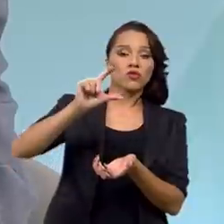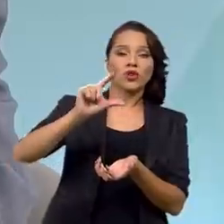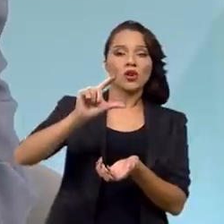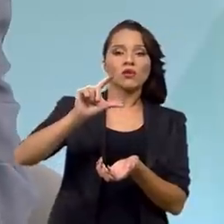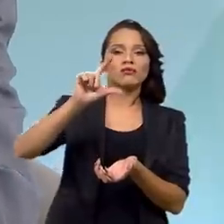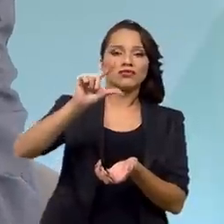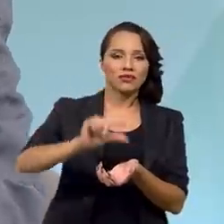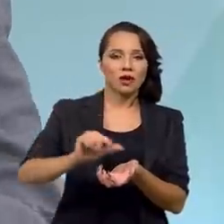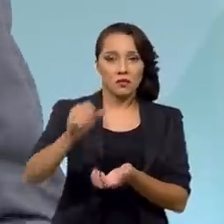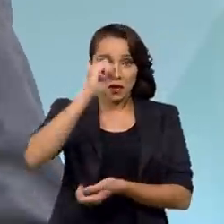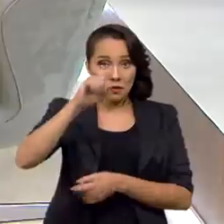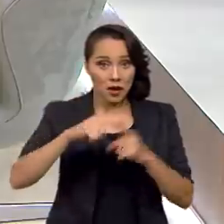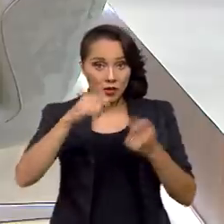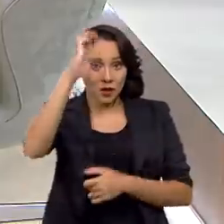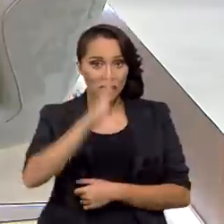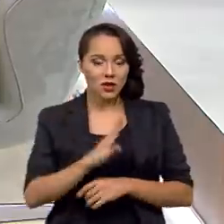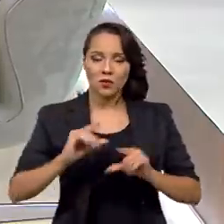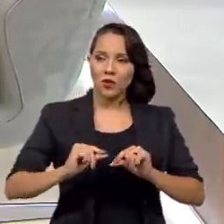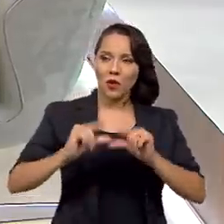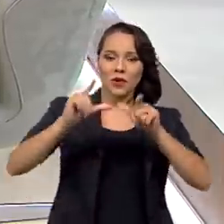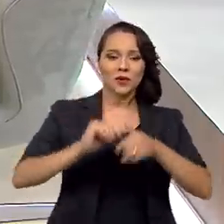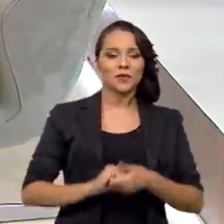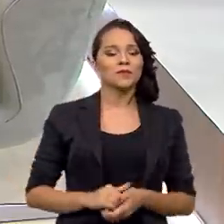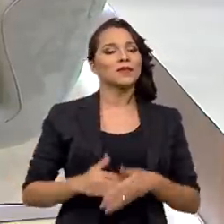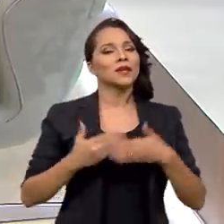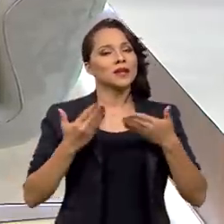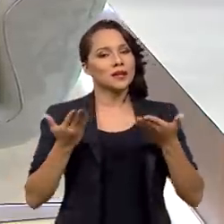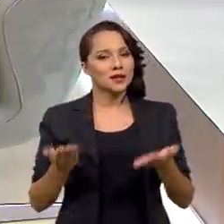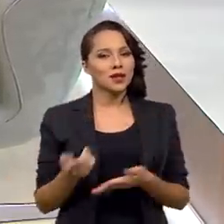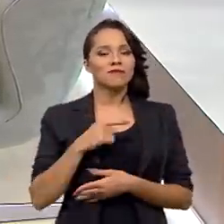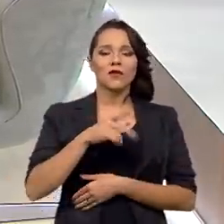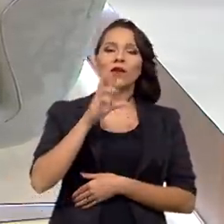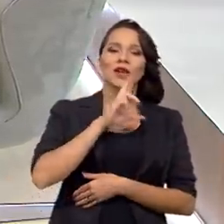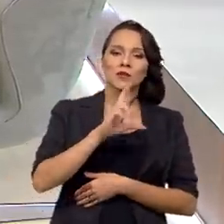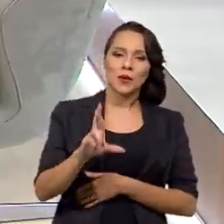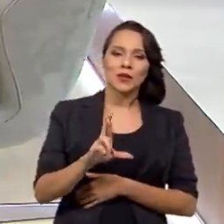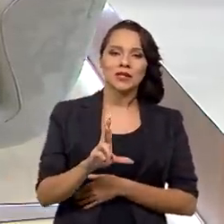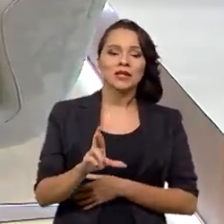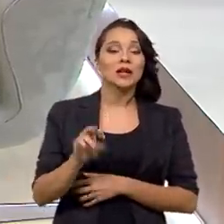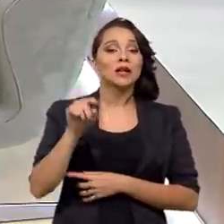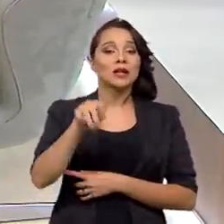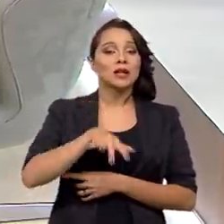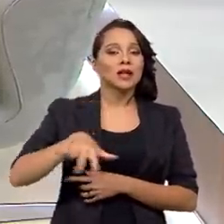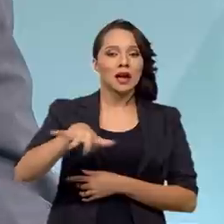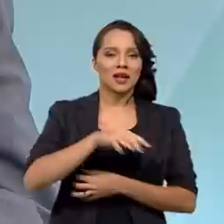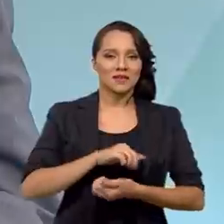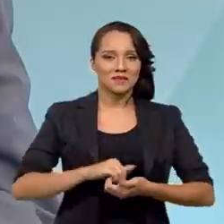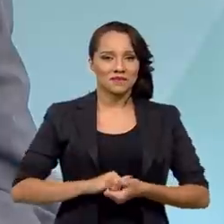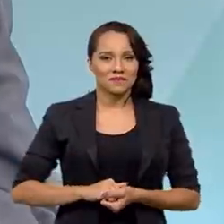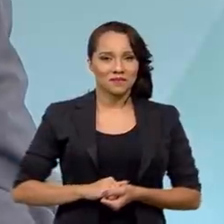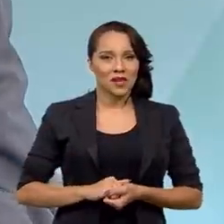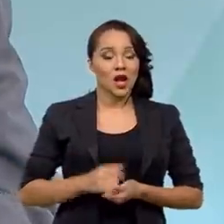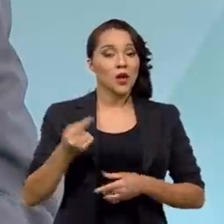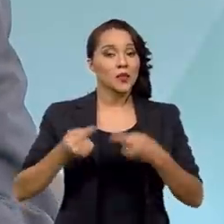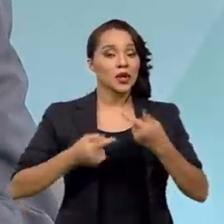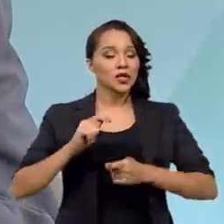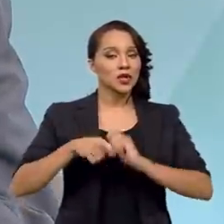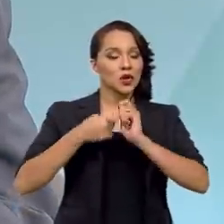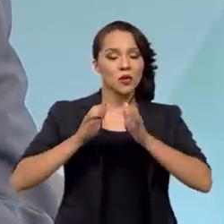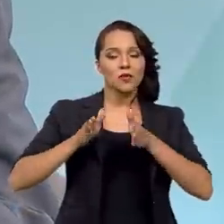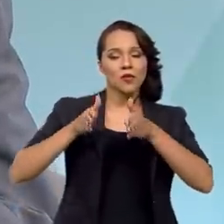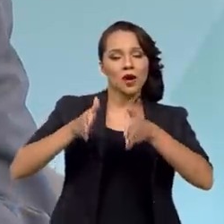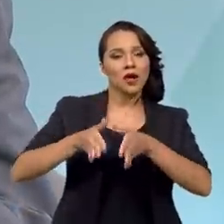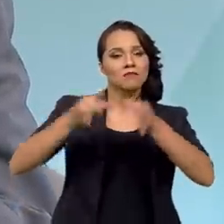e do Brasil para cima. Então, nós seguimos dando a resposta dentro de campo. É uma política econômica centrada em